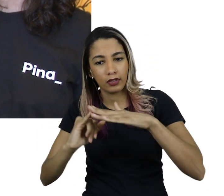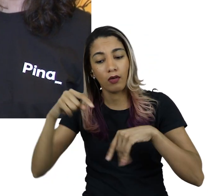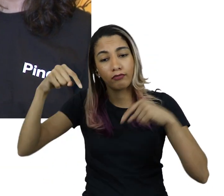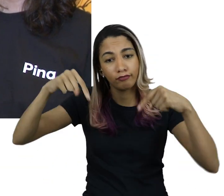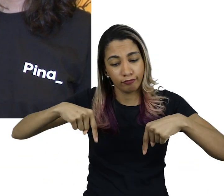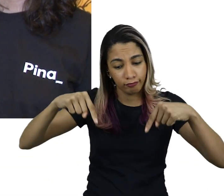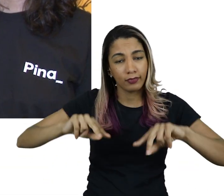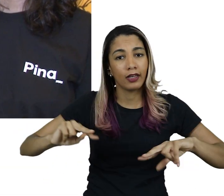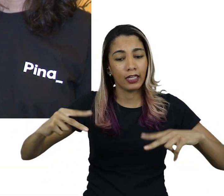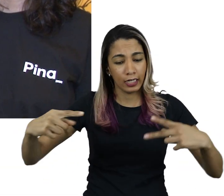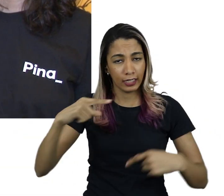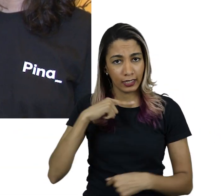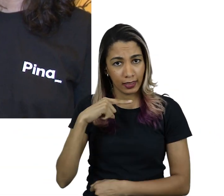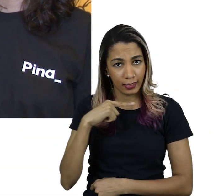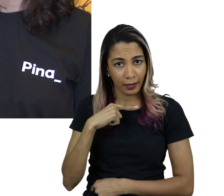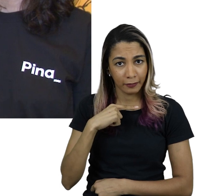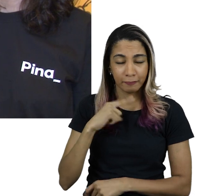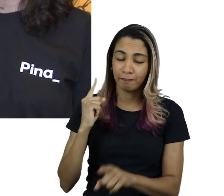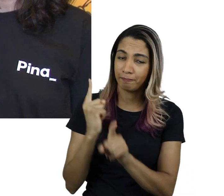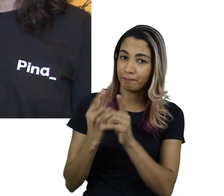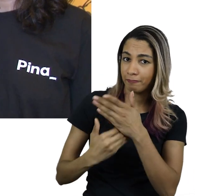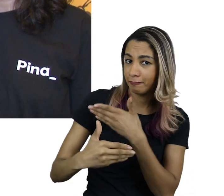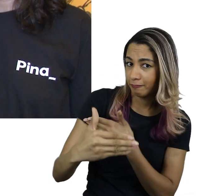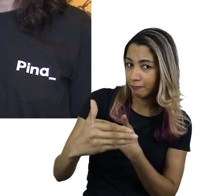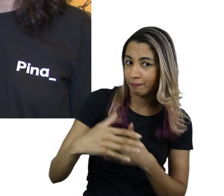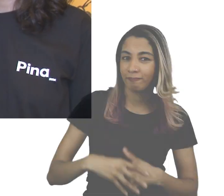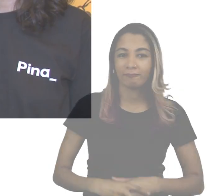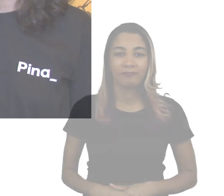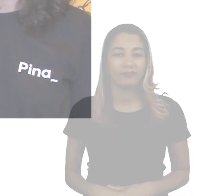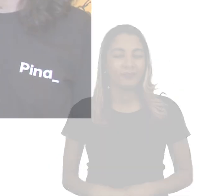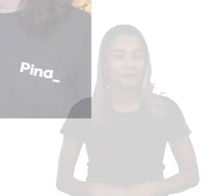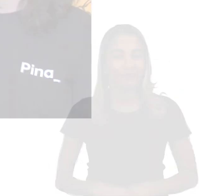links da descrição deste vídeo. Até mais!